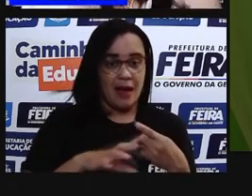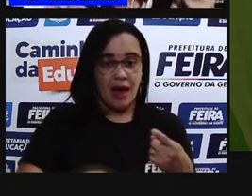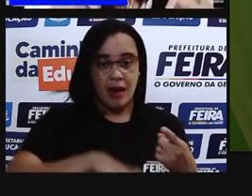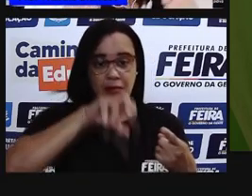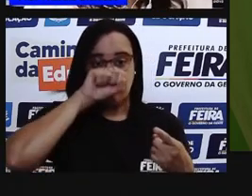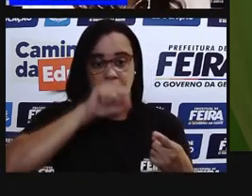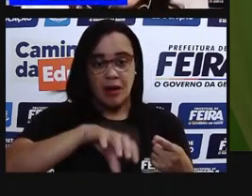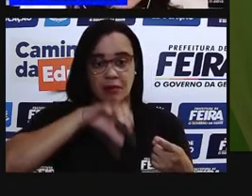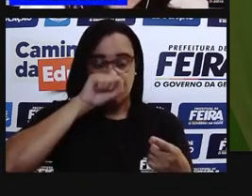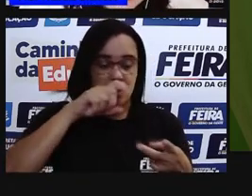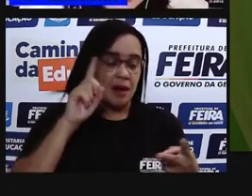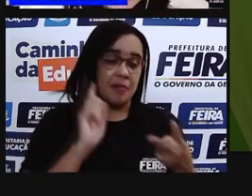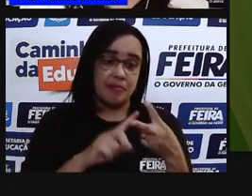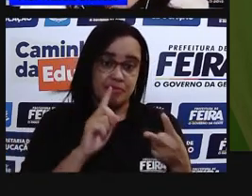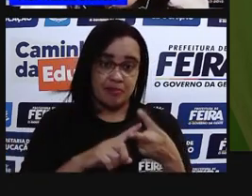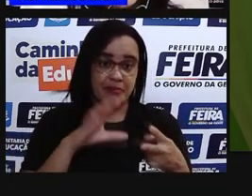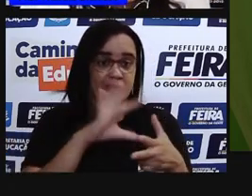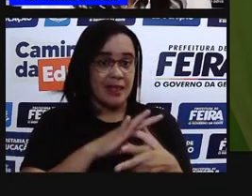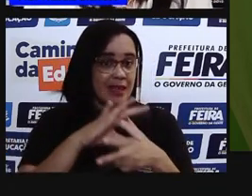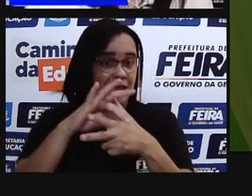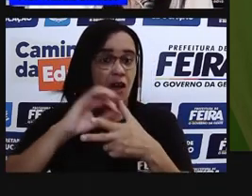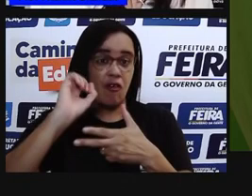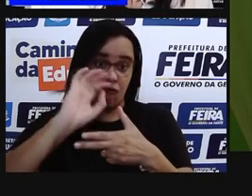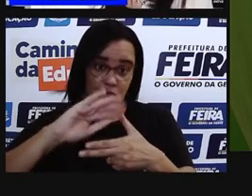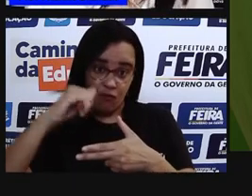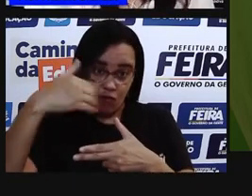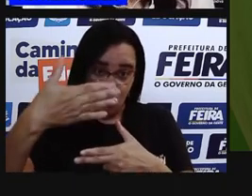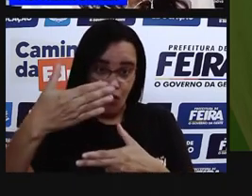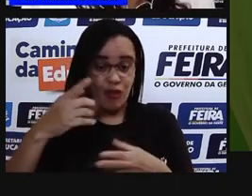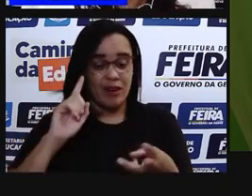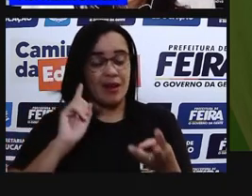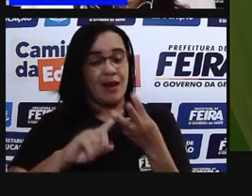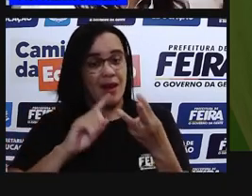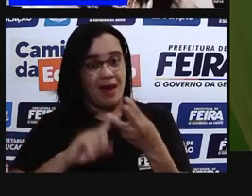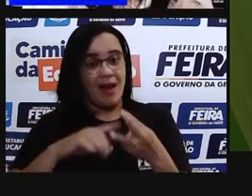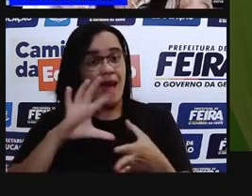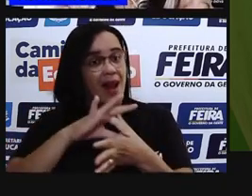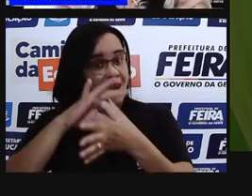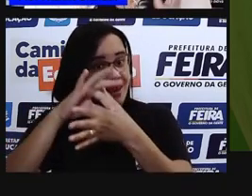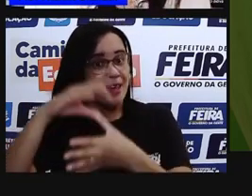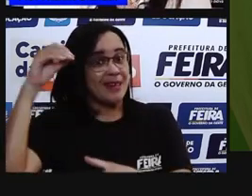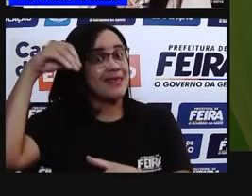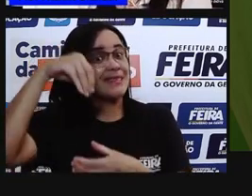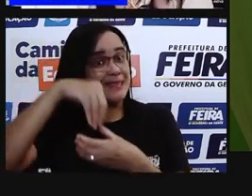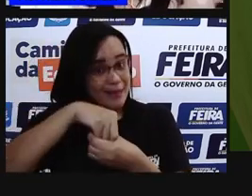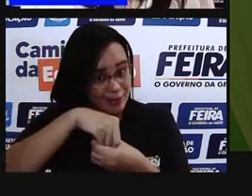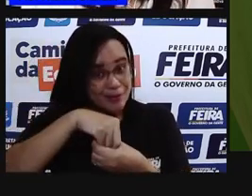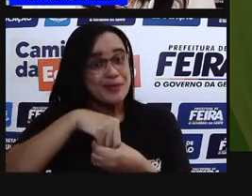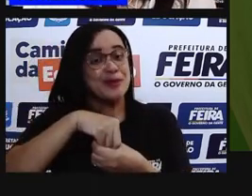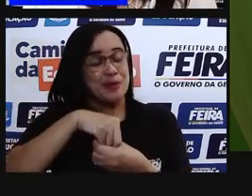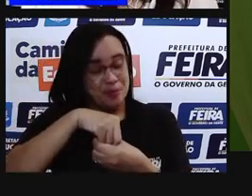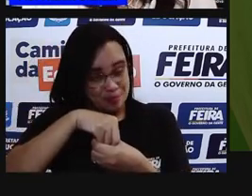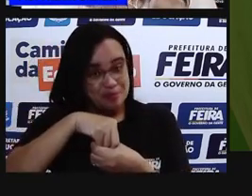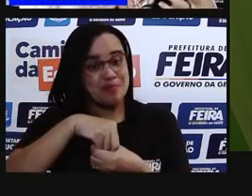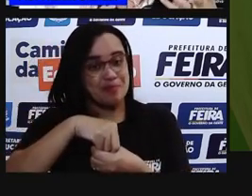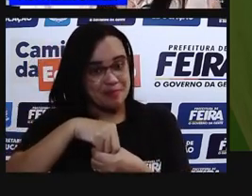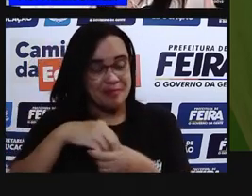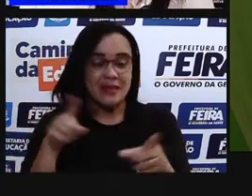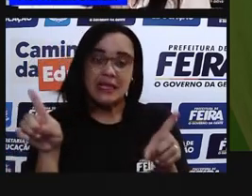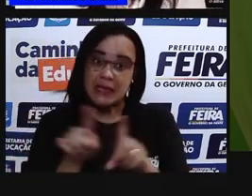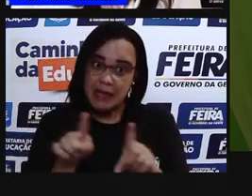substâncias dentro da célula. Minha pró, e ele só tem essa função? Não. Além disso, ele